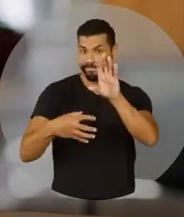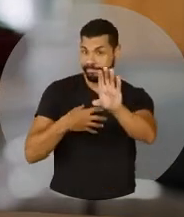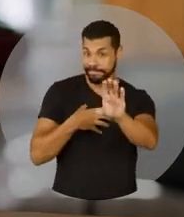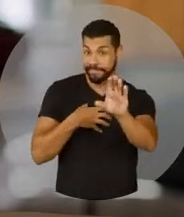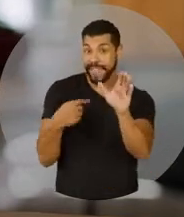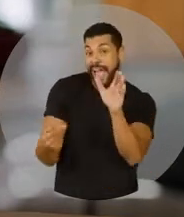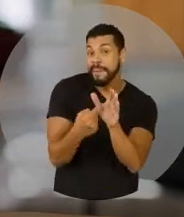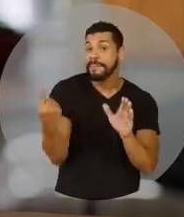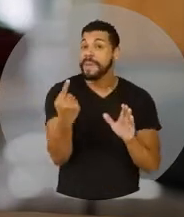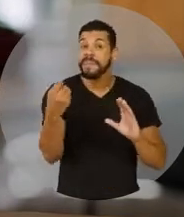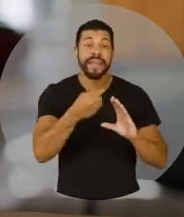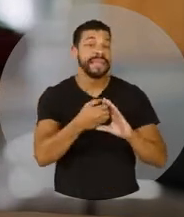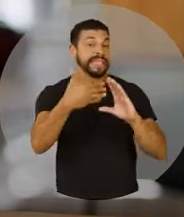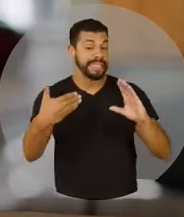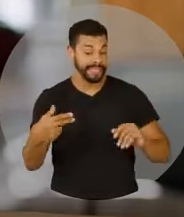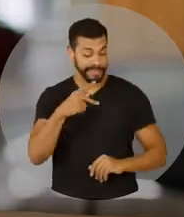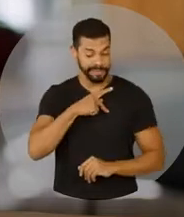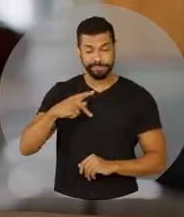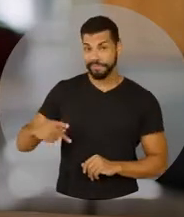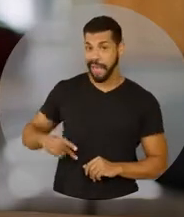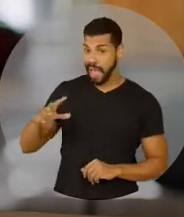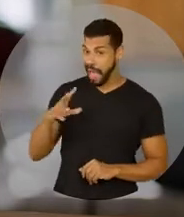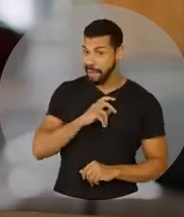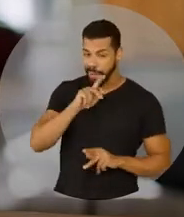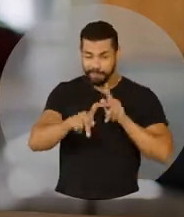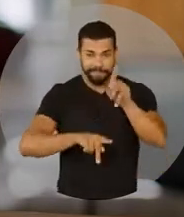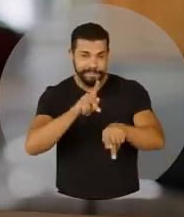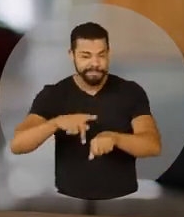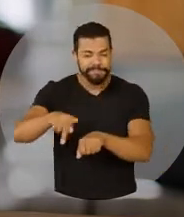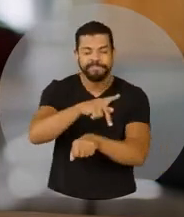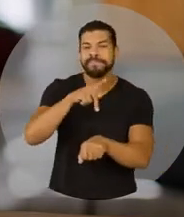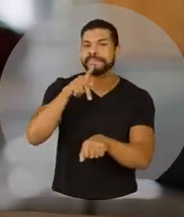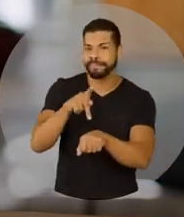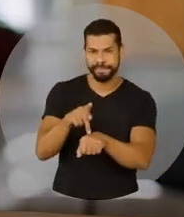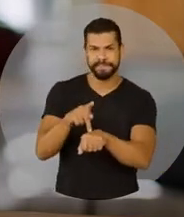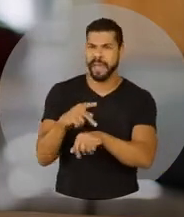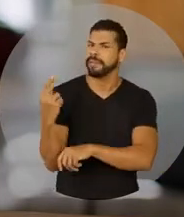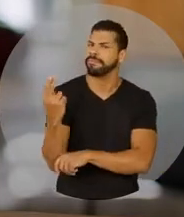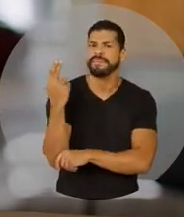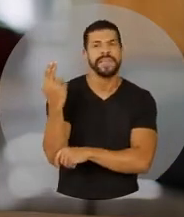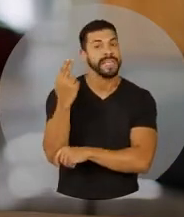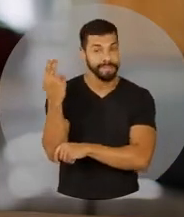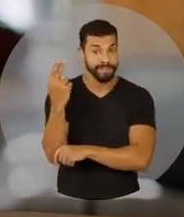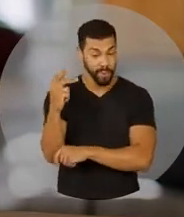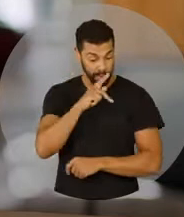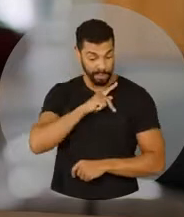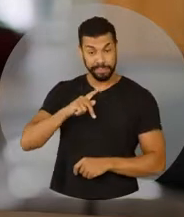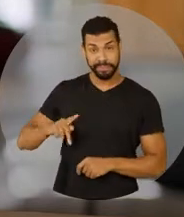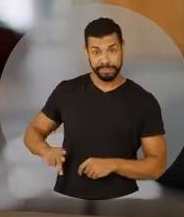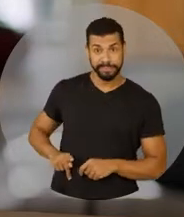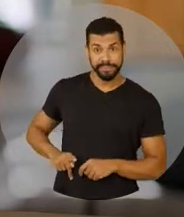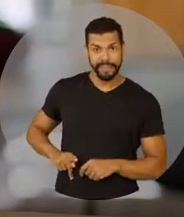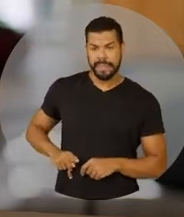E a primeira característica de um bom governante é amar seu país e amar seu povo. É inadmissível que o Brasil tenha